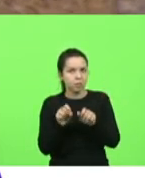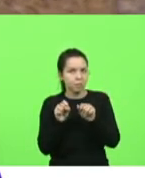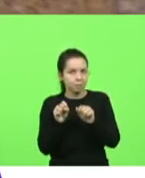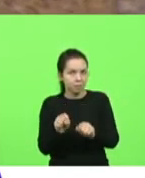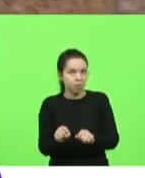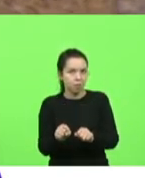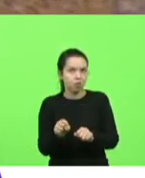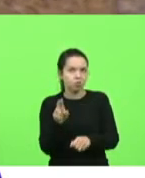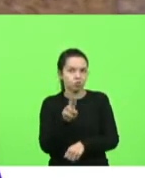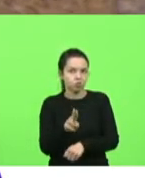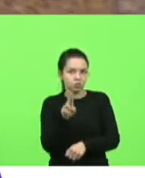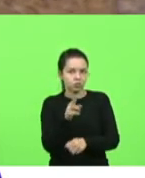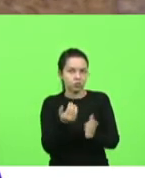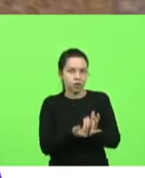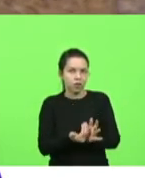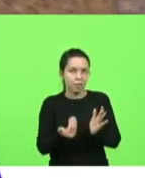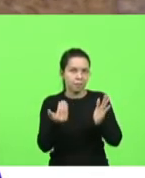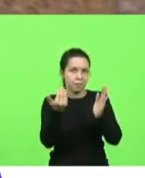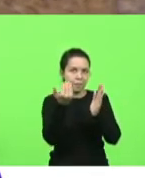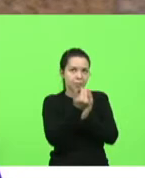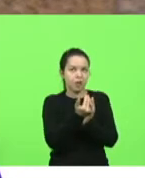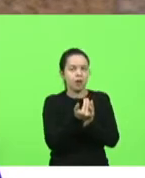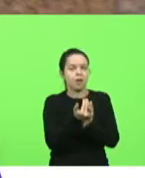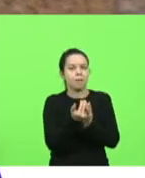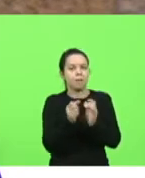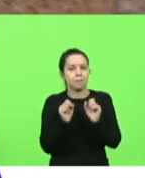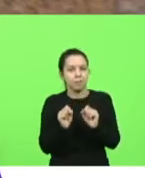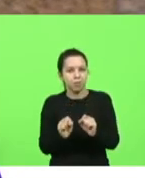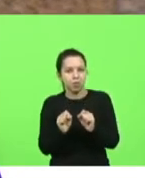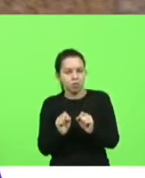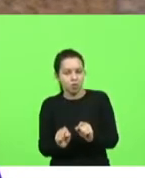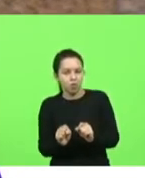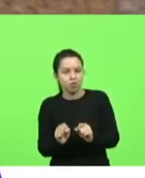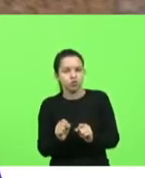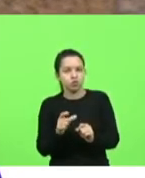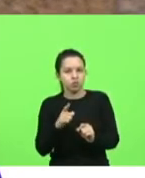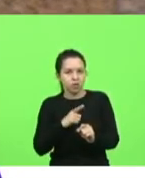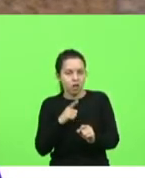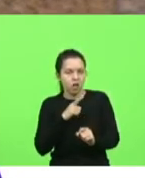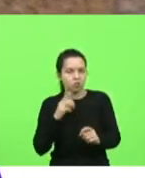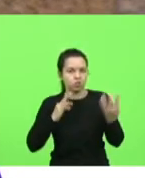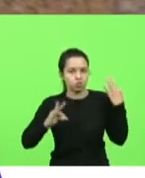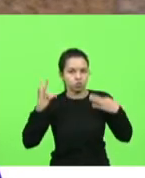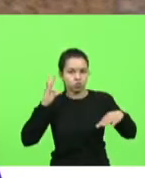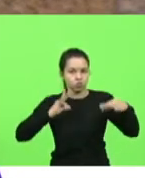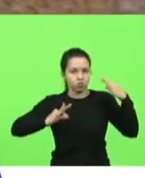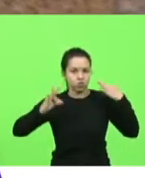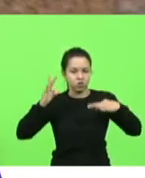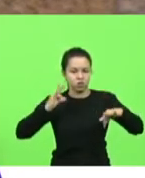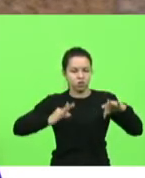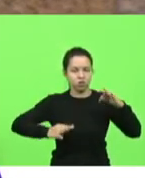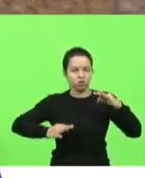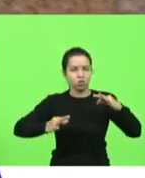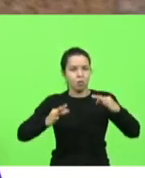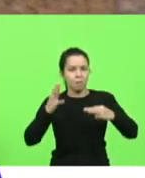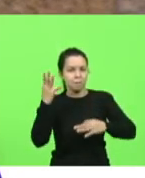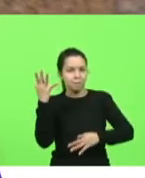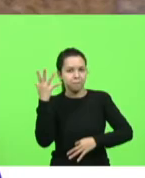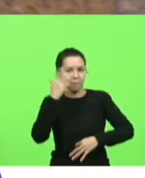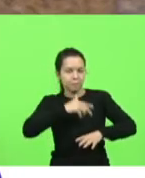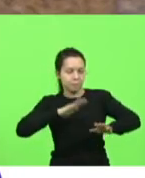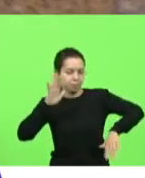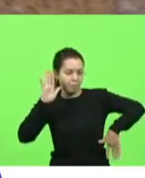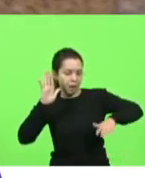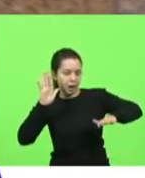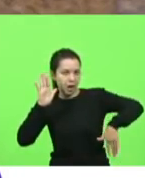isso muito mais poderia ela tem uma capacidade turística enorme uma das praias mais bonitas eu não vou dizer do Brasil